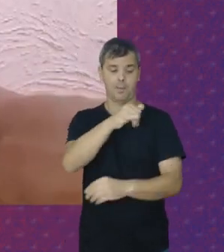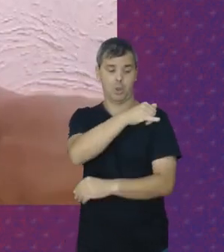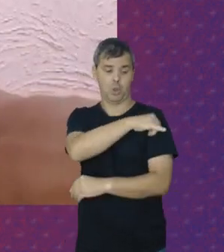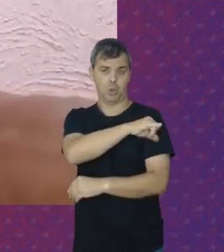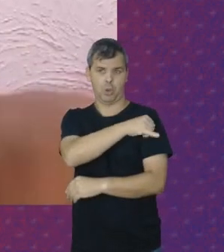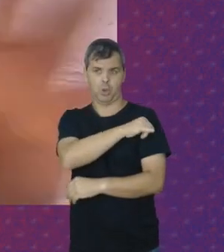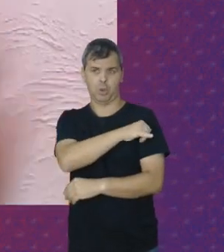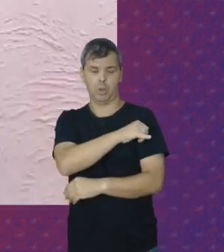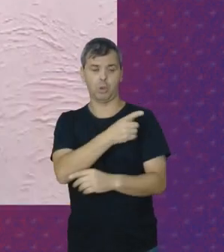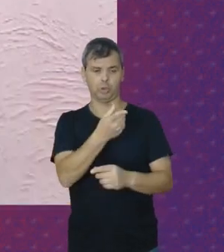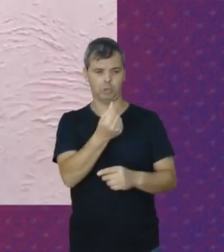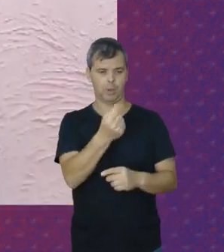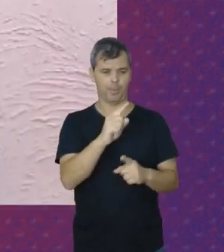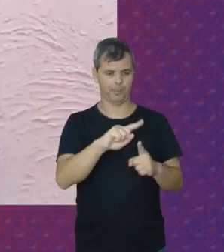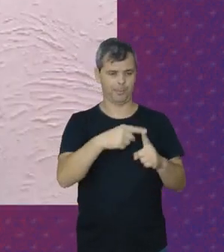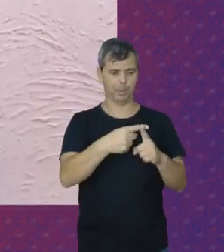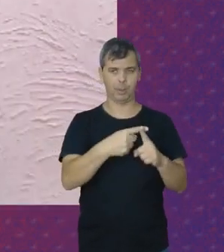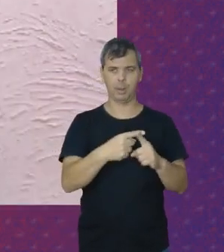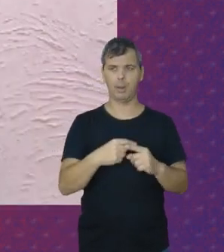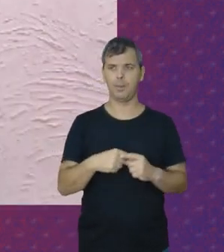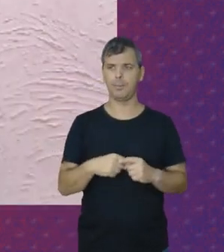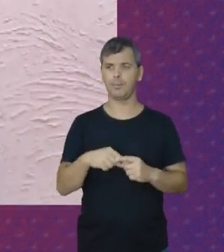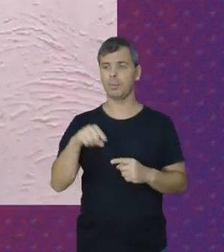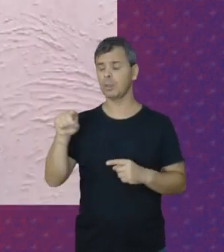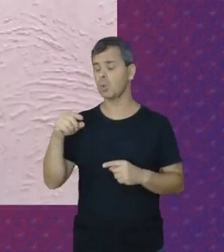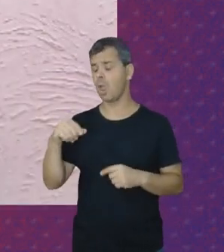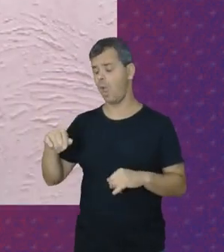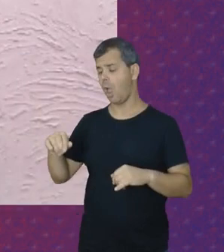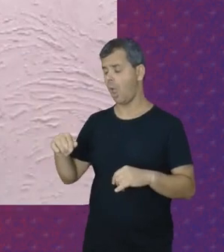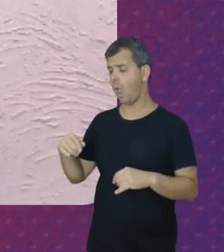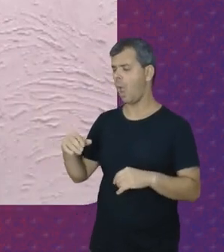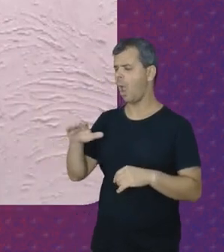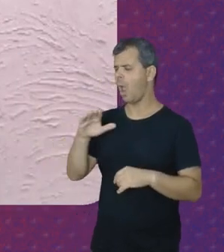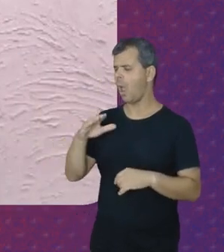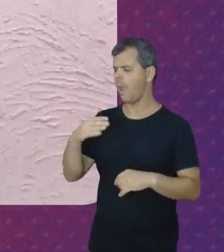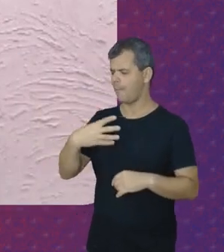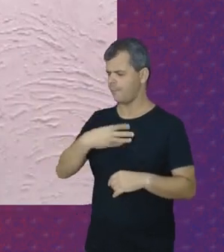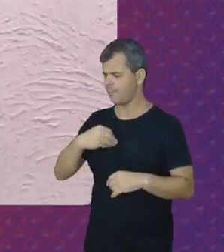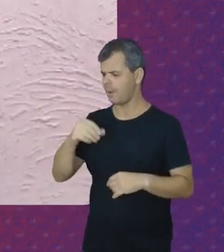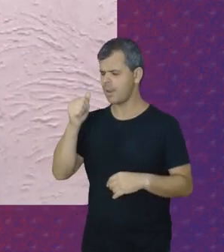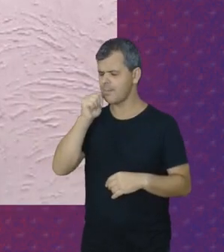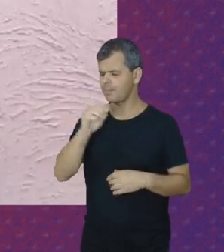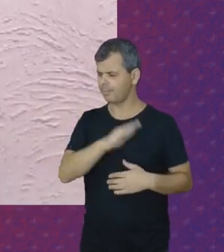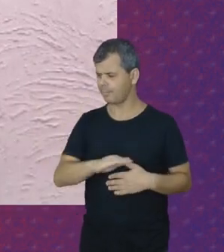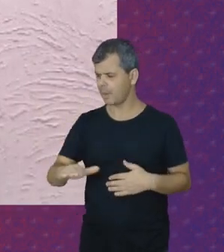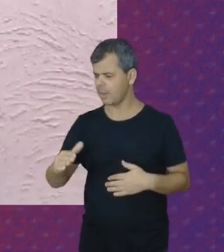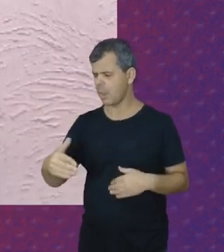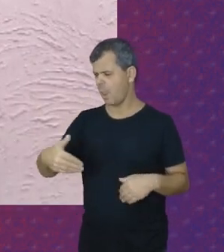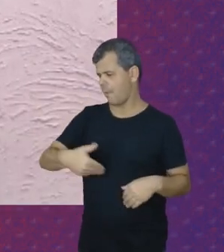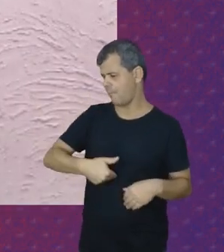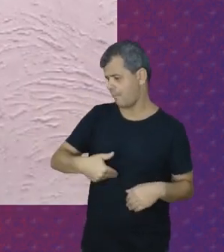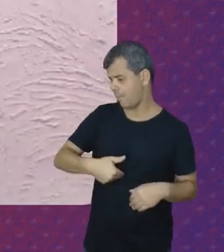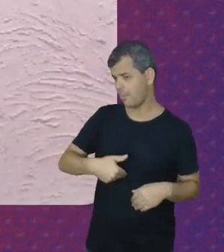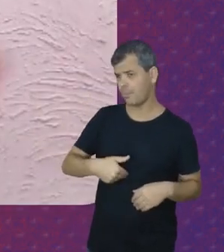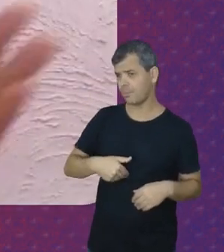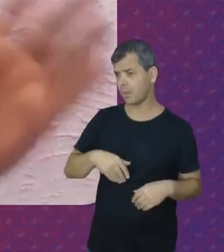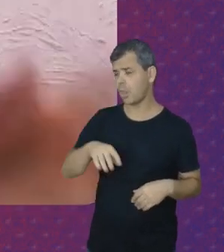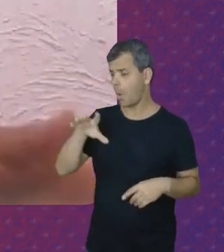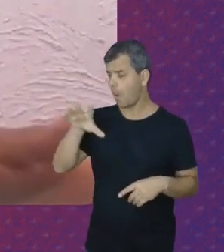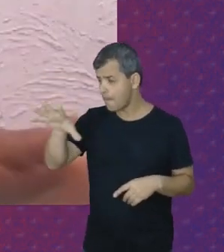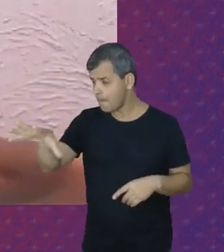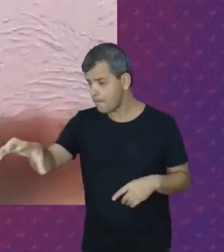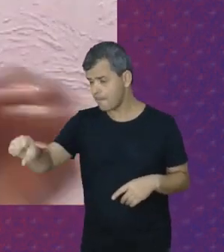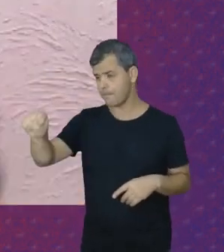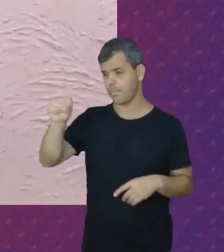tem um a mais Falava assim Ah, sua filha está passando fome Vocês não estão conseguindo manter Eu vou levar ela